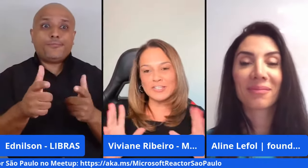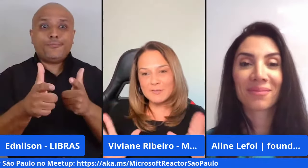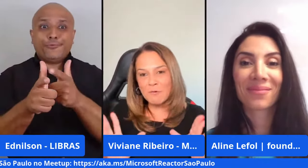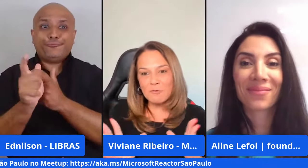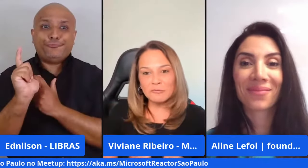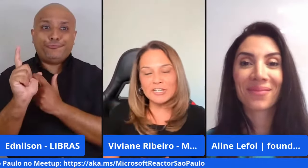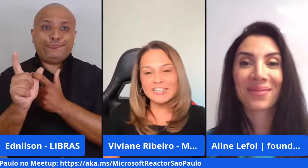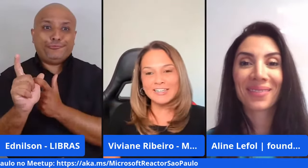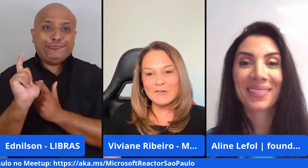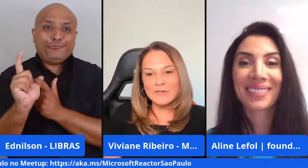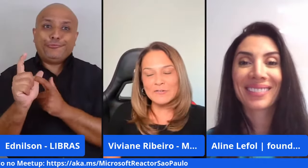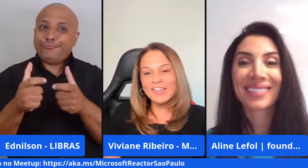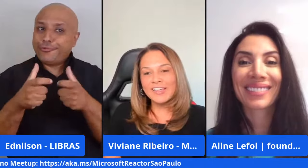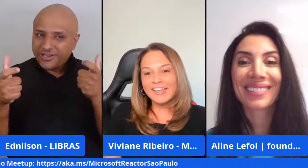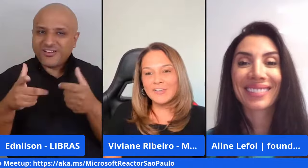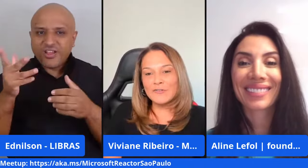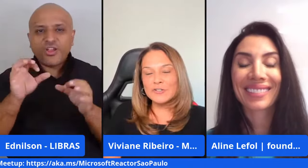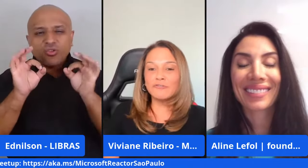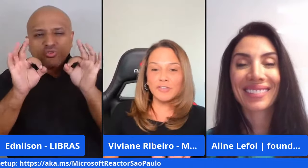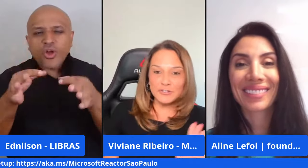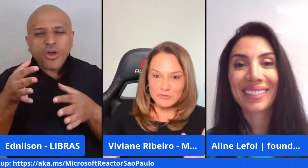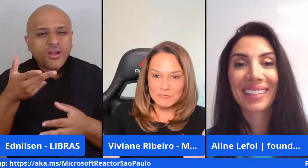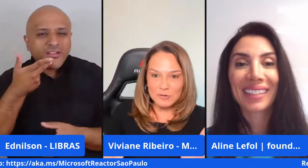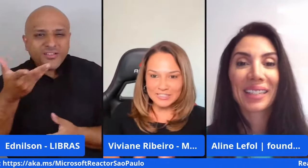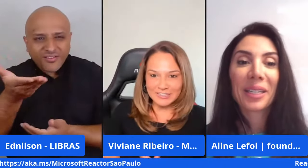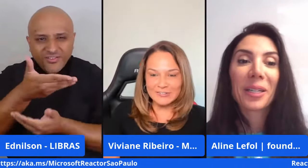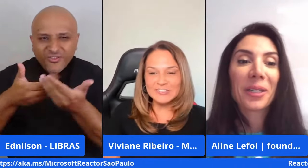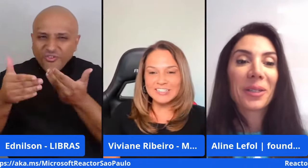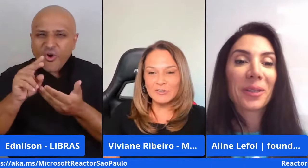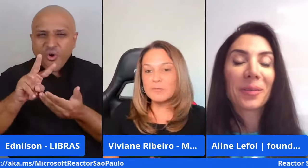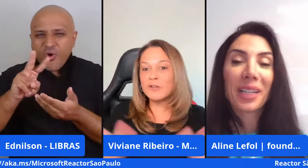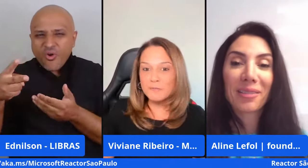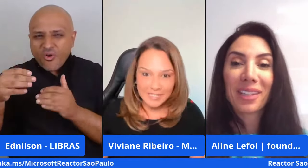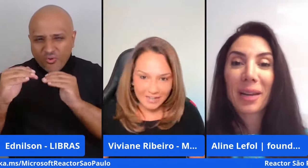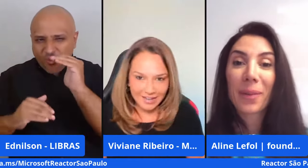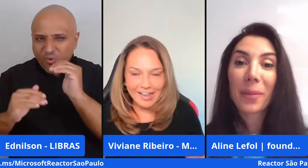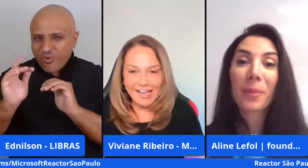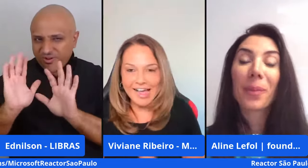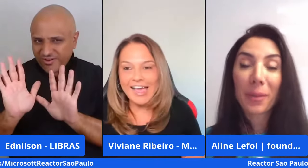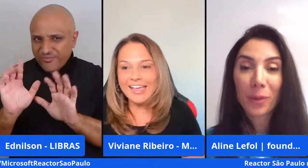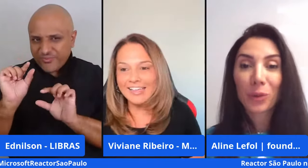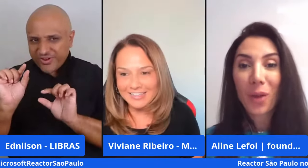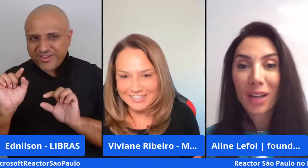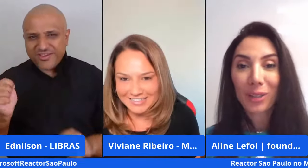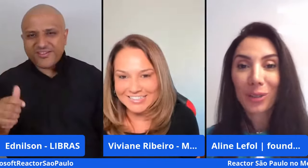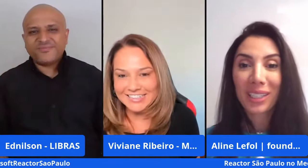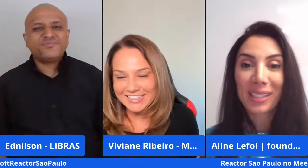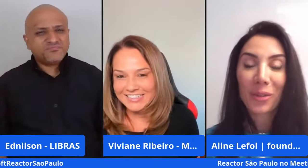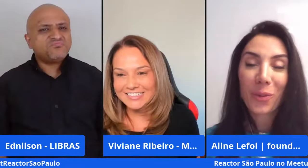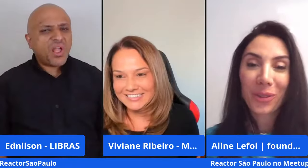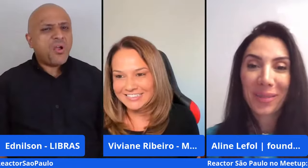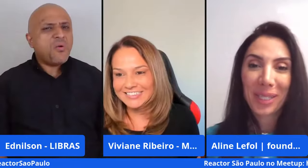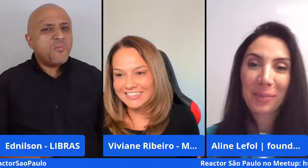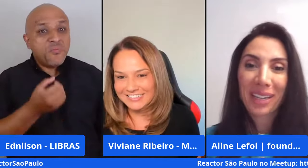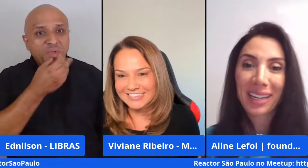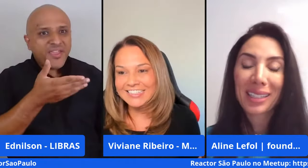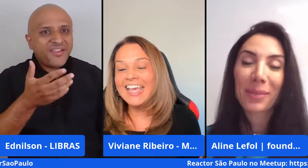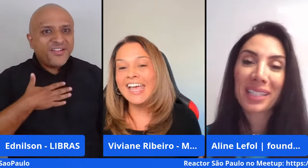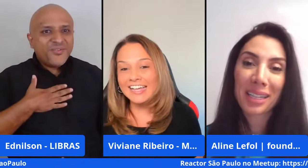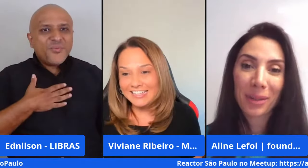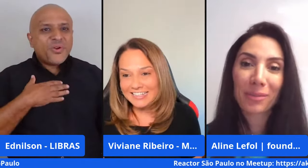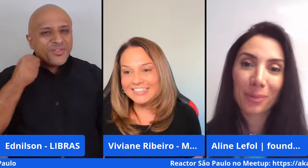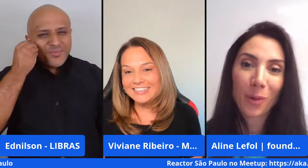Então, acho que só esse ponto ali que eu vou divergir um pouquinho da tua opinião. filha é bem pontuada, eu estou trazendo um pouco da minha